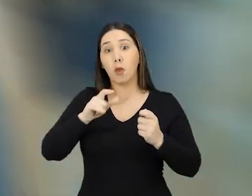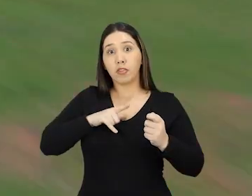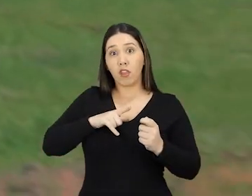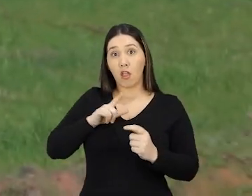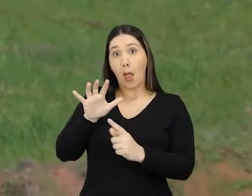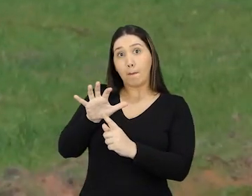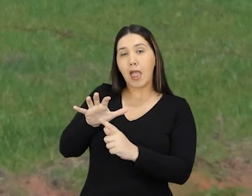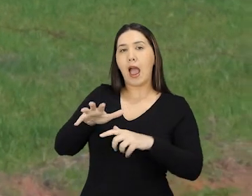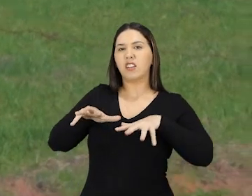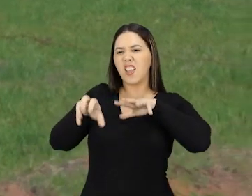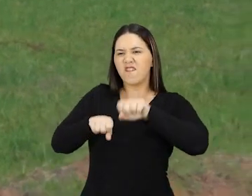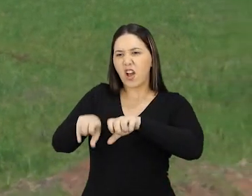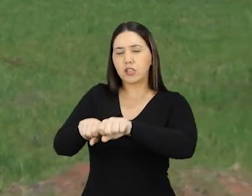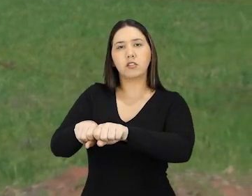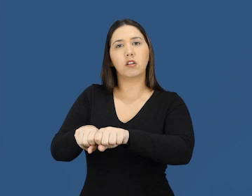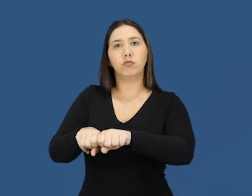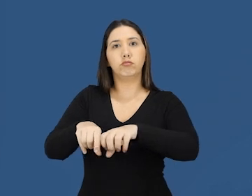invasão.